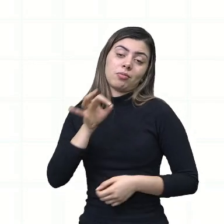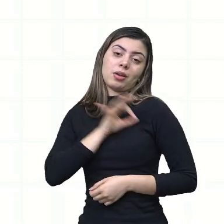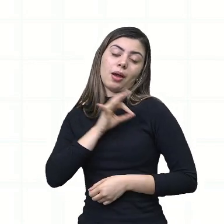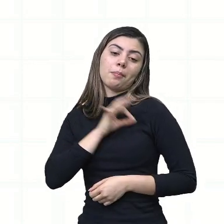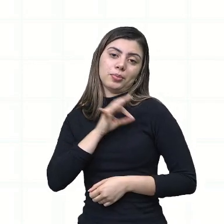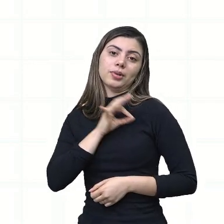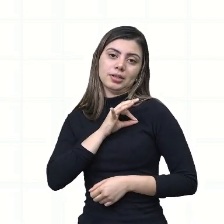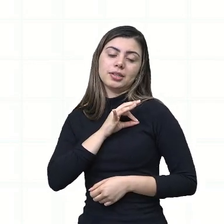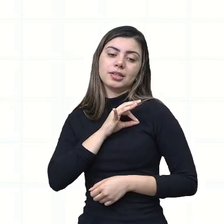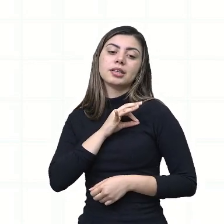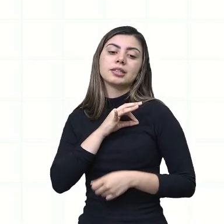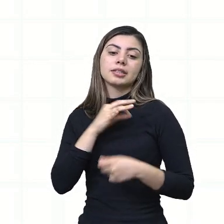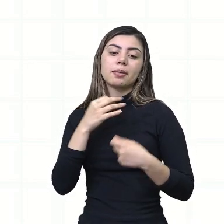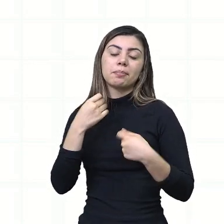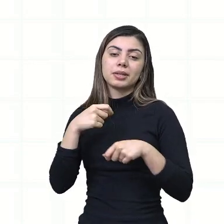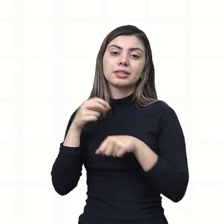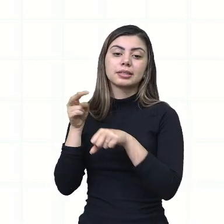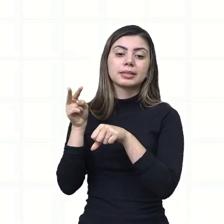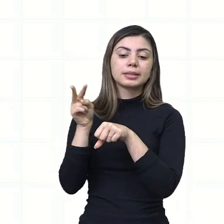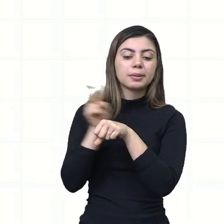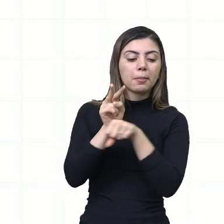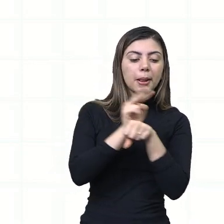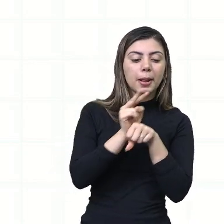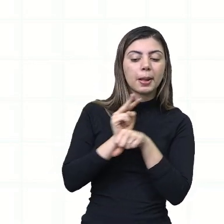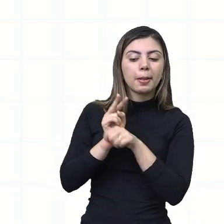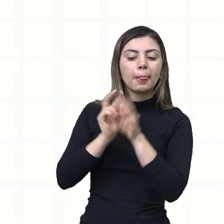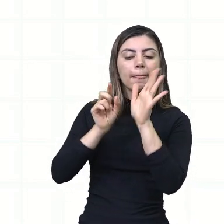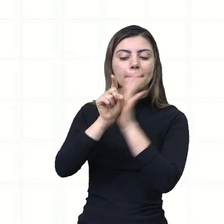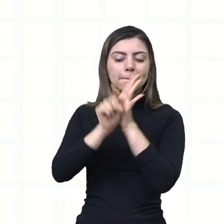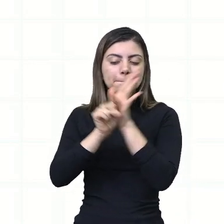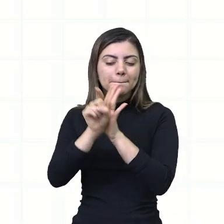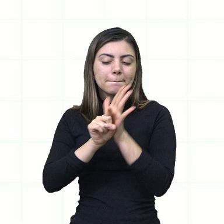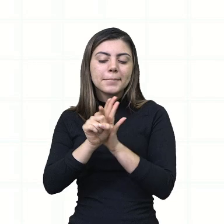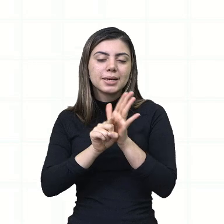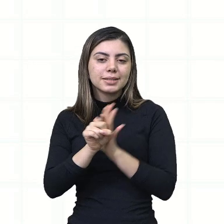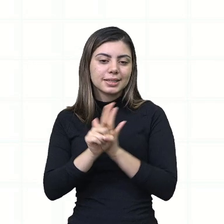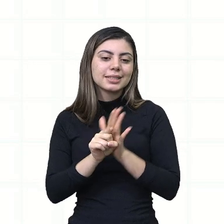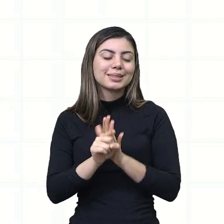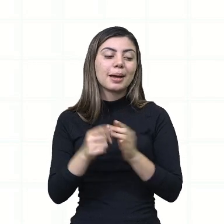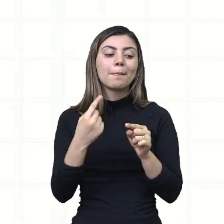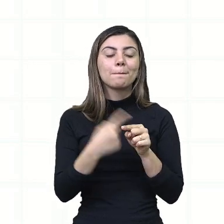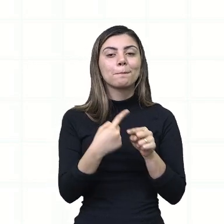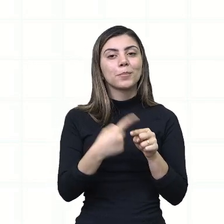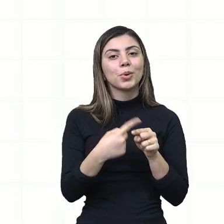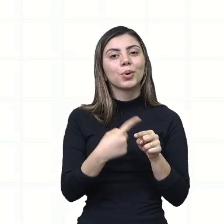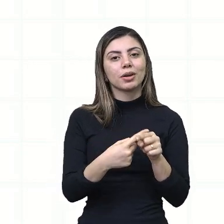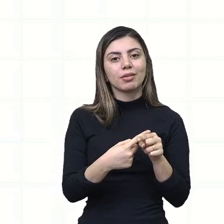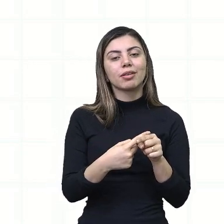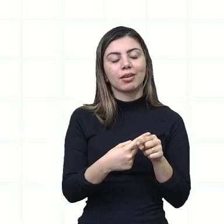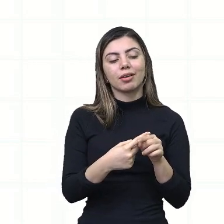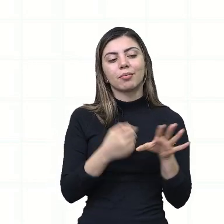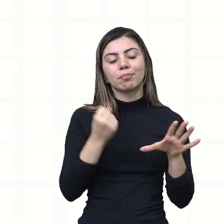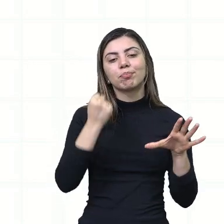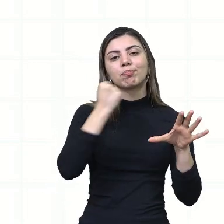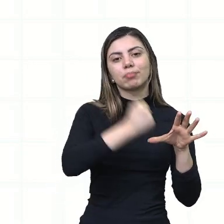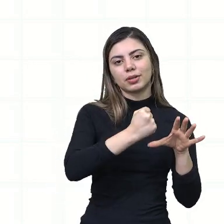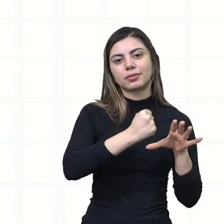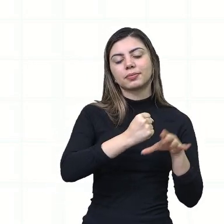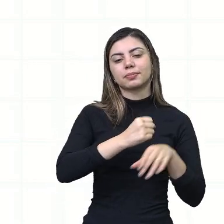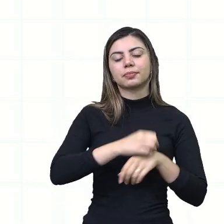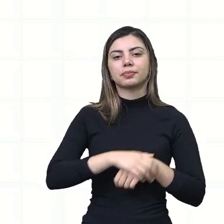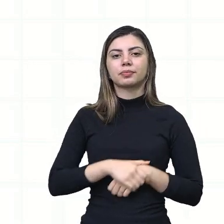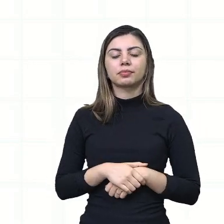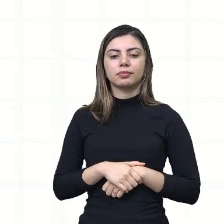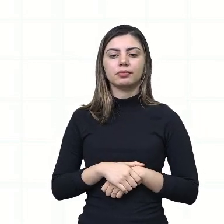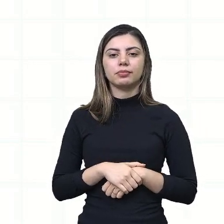fazer toda uma pesquisa, uma investigação, o que causou essa, esse